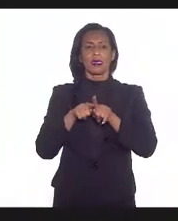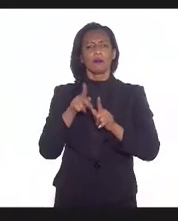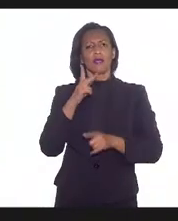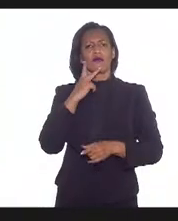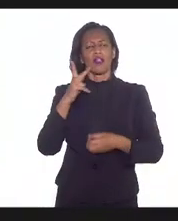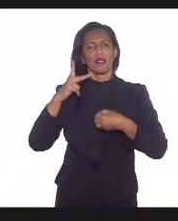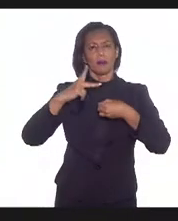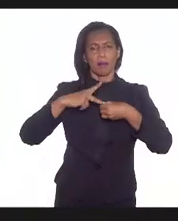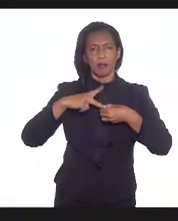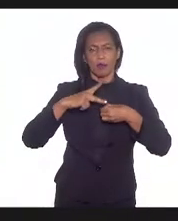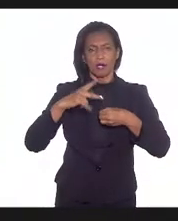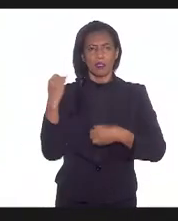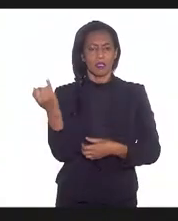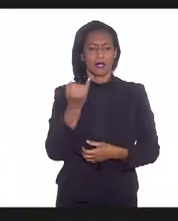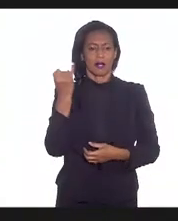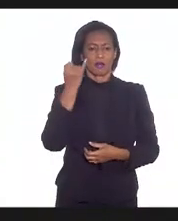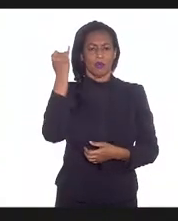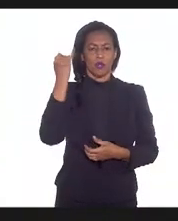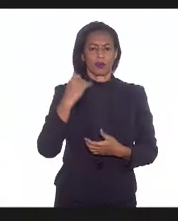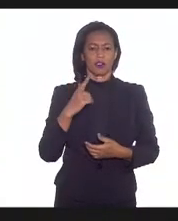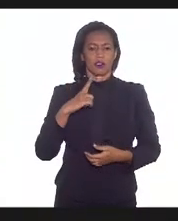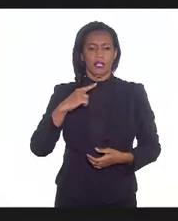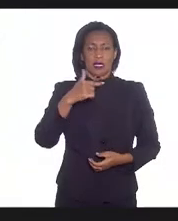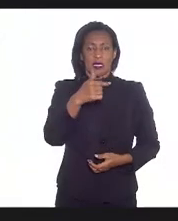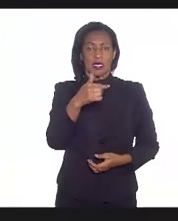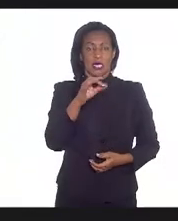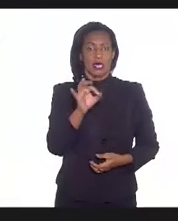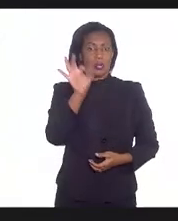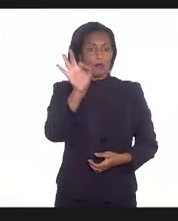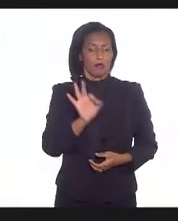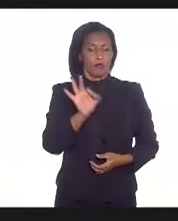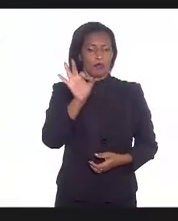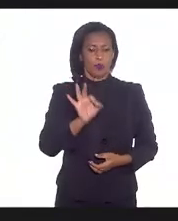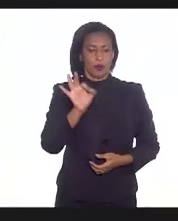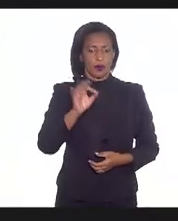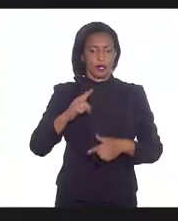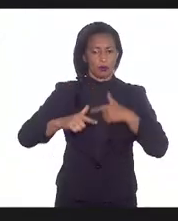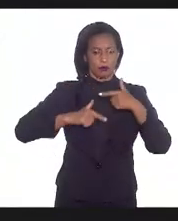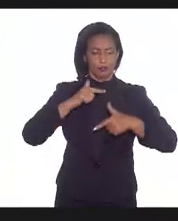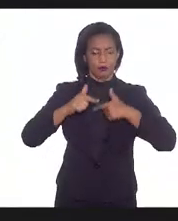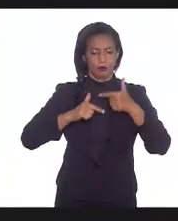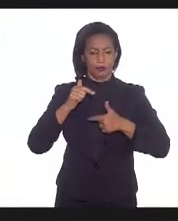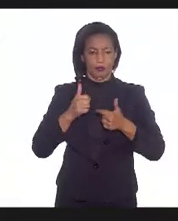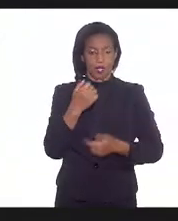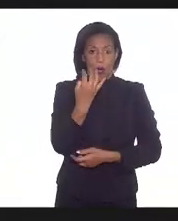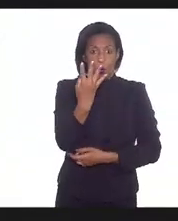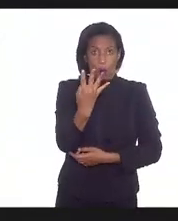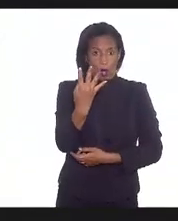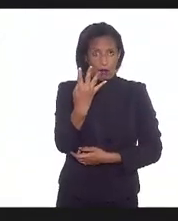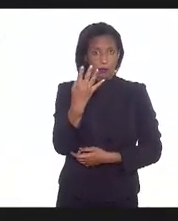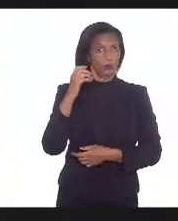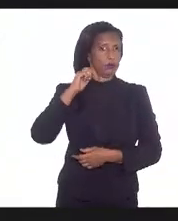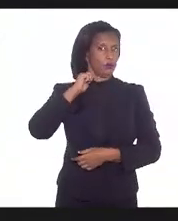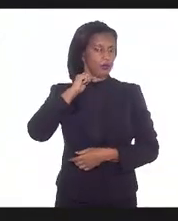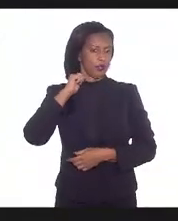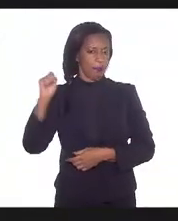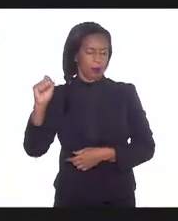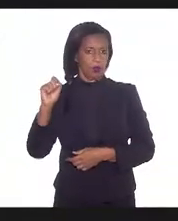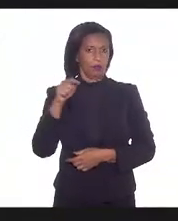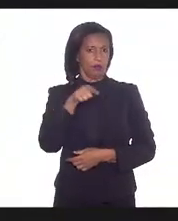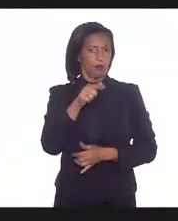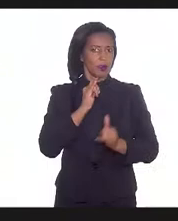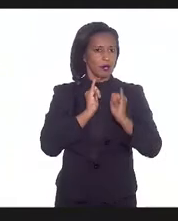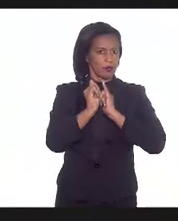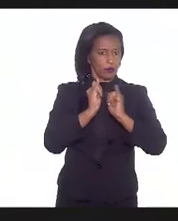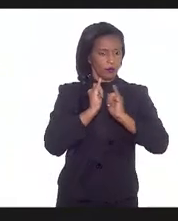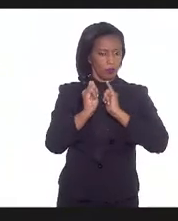Petrobras é que ela esconde 70% dos casos, né. 4 de abril, esse boletim, ele detinha os